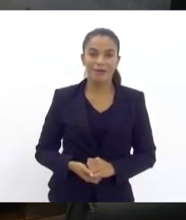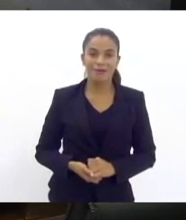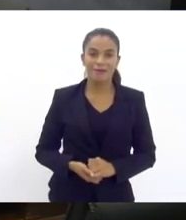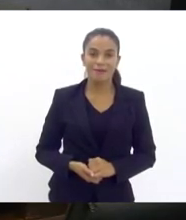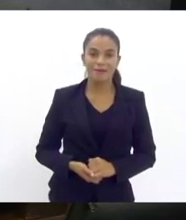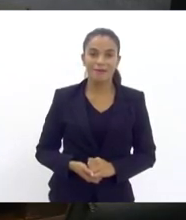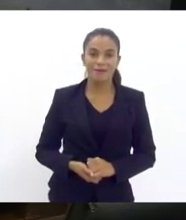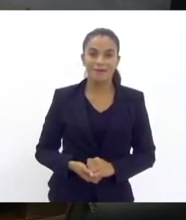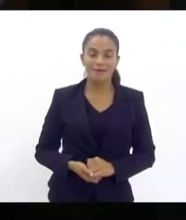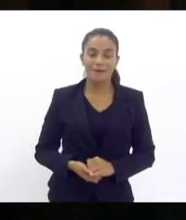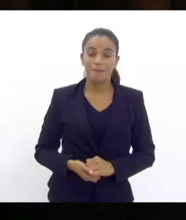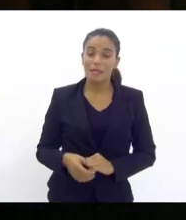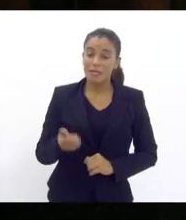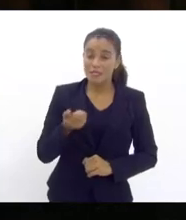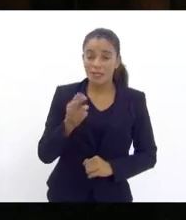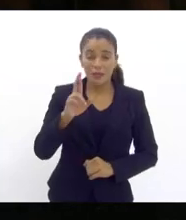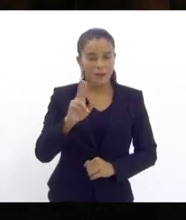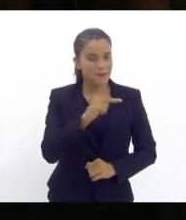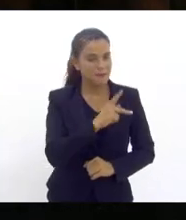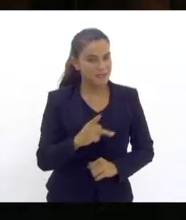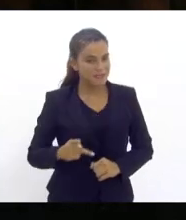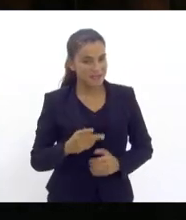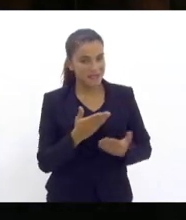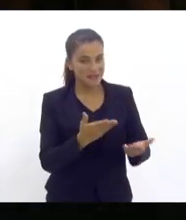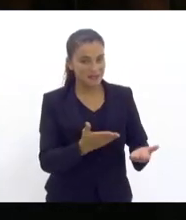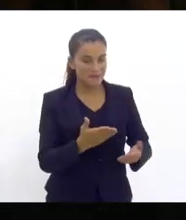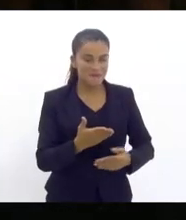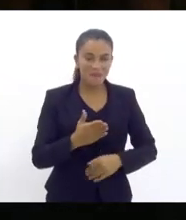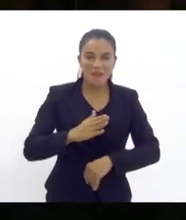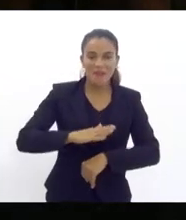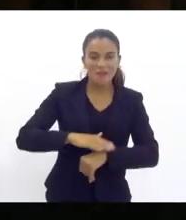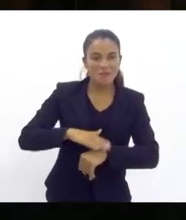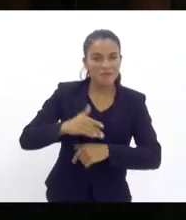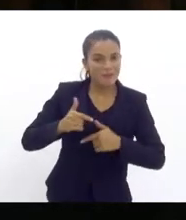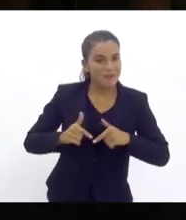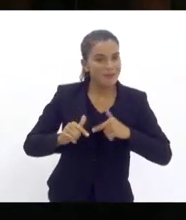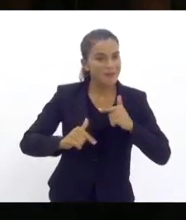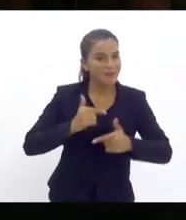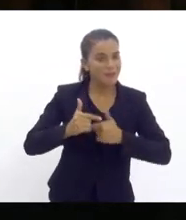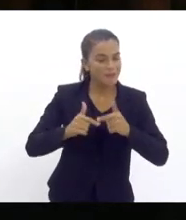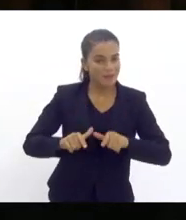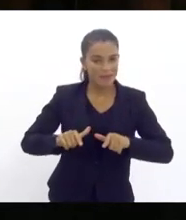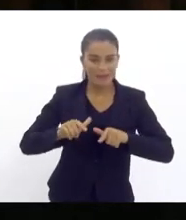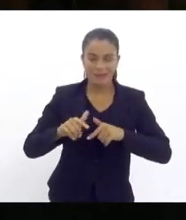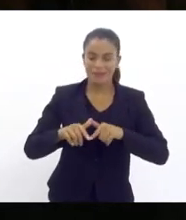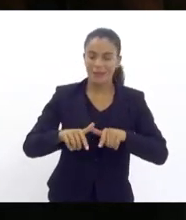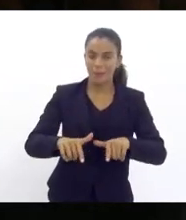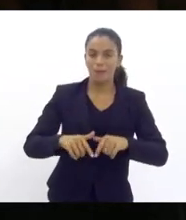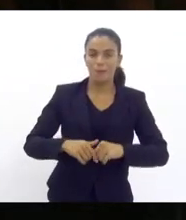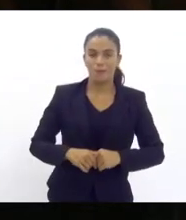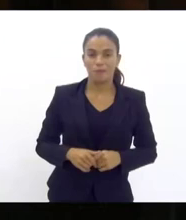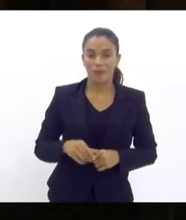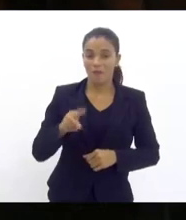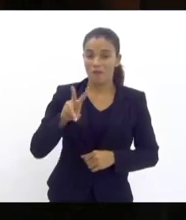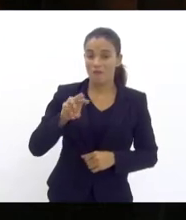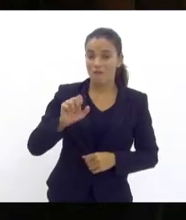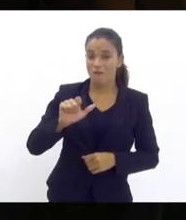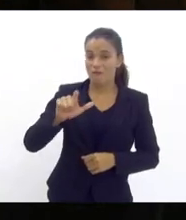Senhor presidente do expediente inicial deputado Valda Seasa